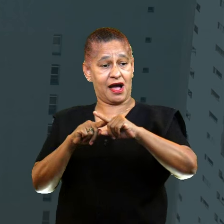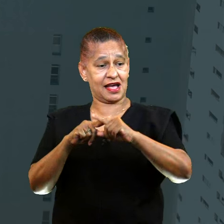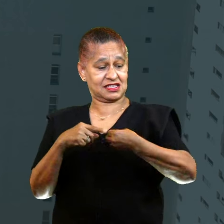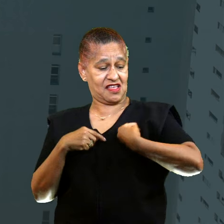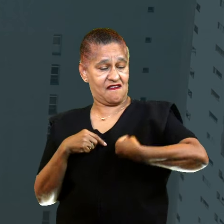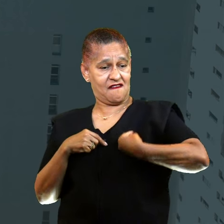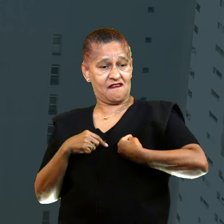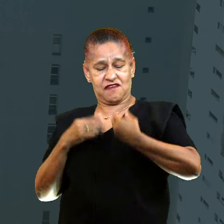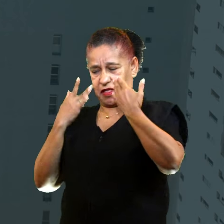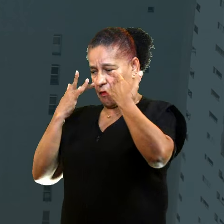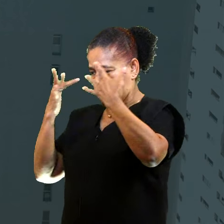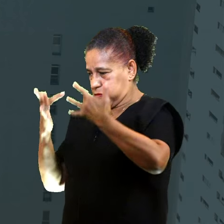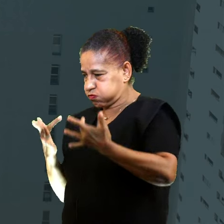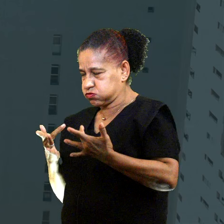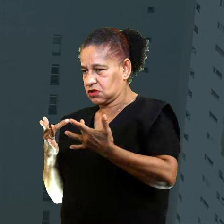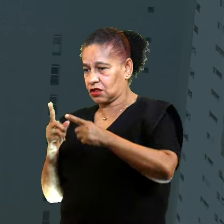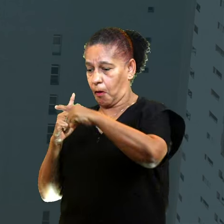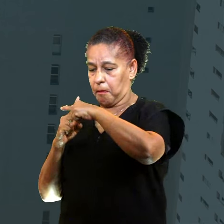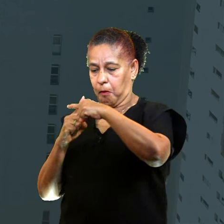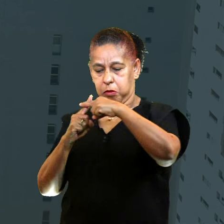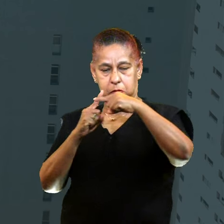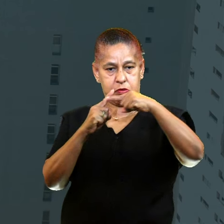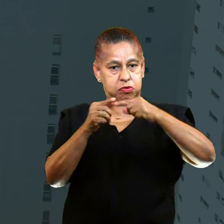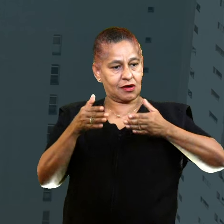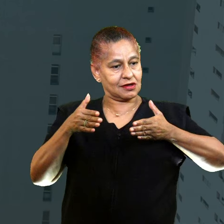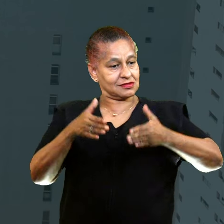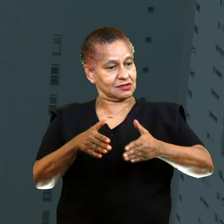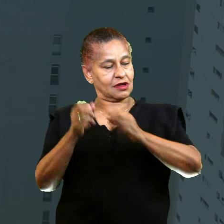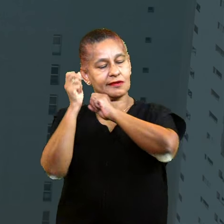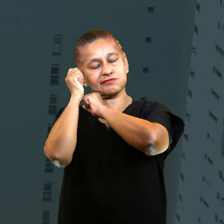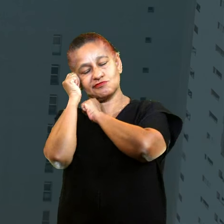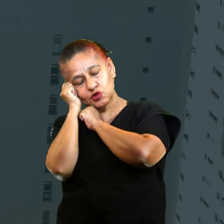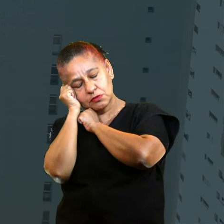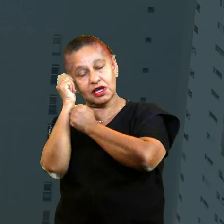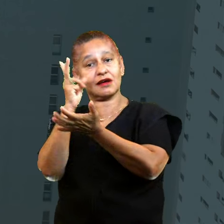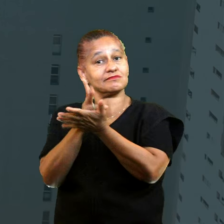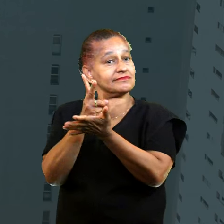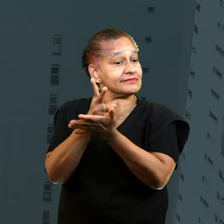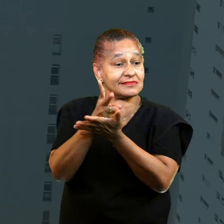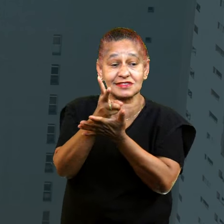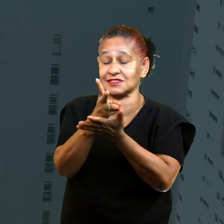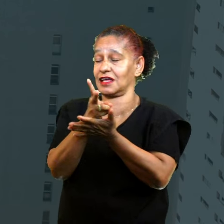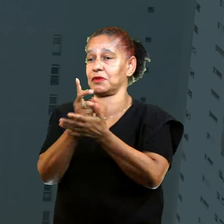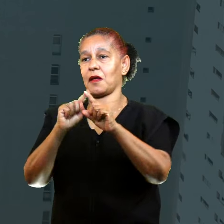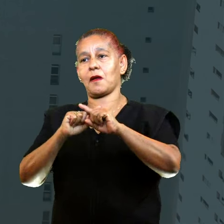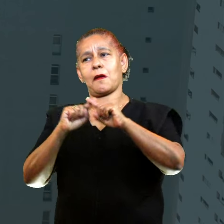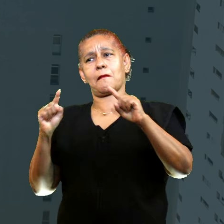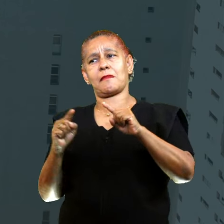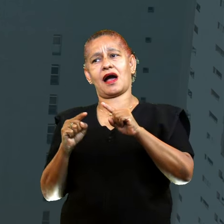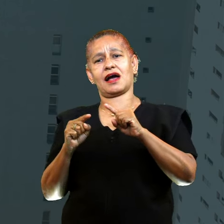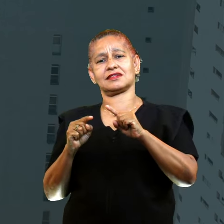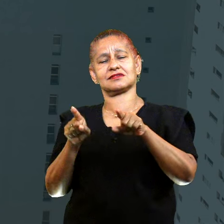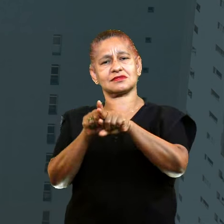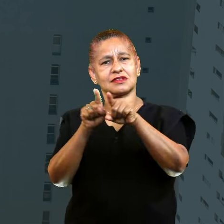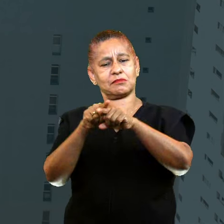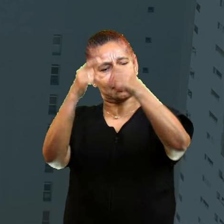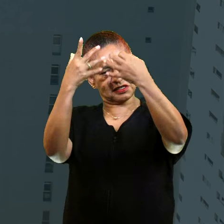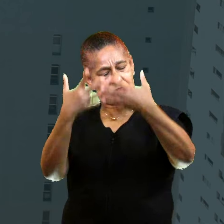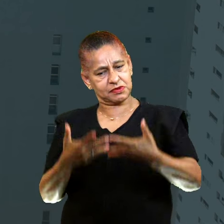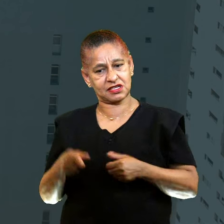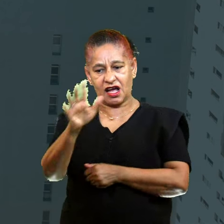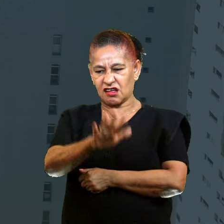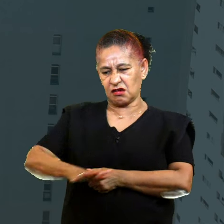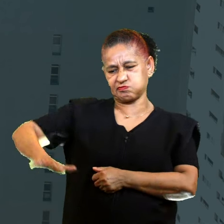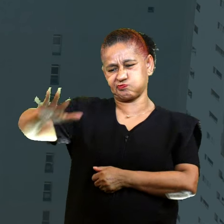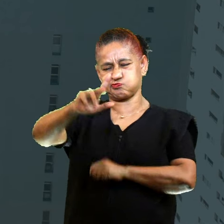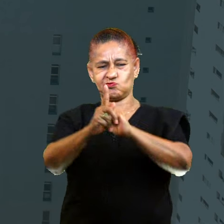Lá era o seu lugar de moradia. Diz que aquela sociedade, aquela cidade,